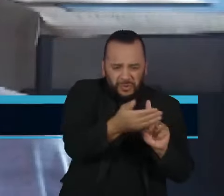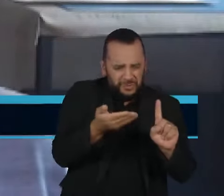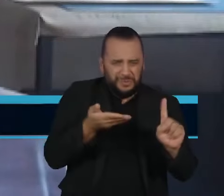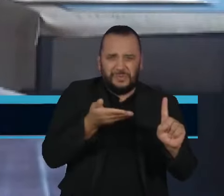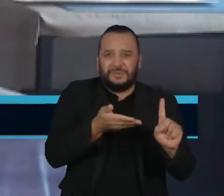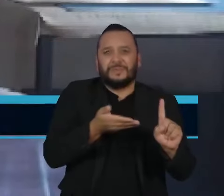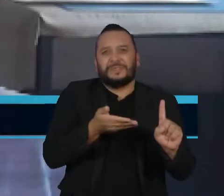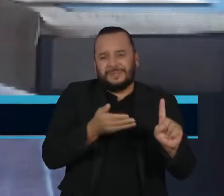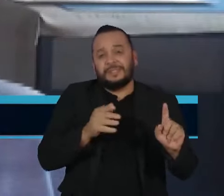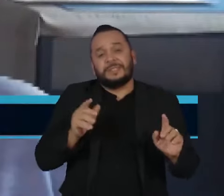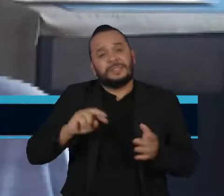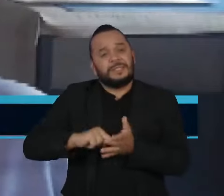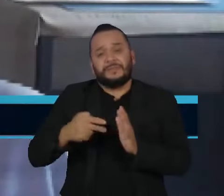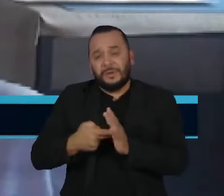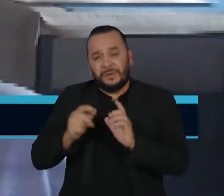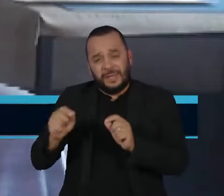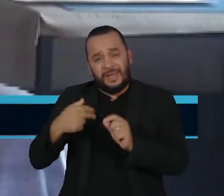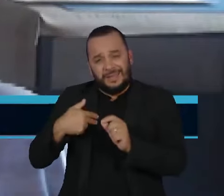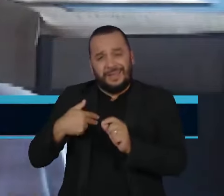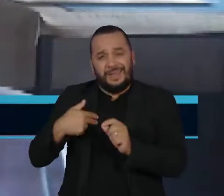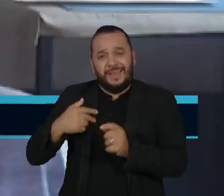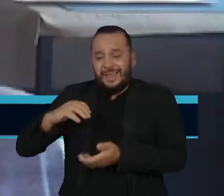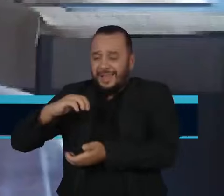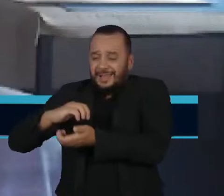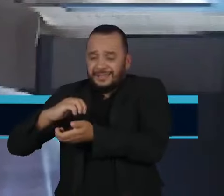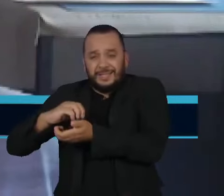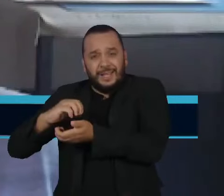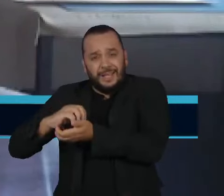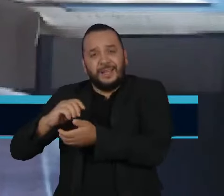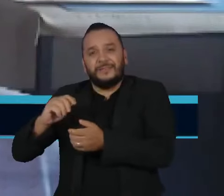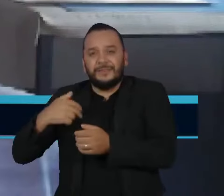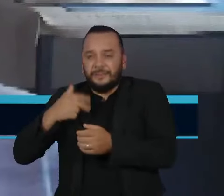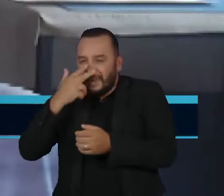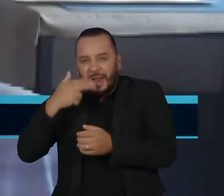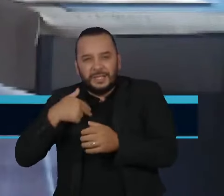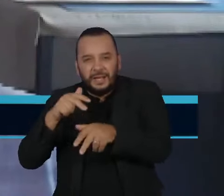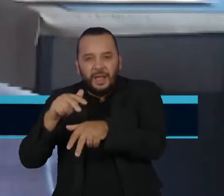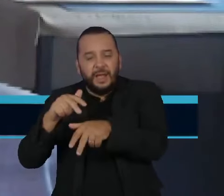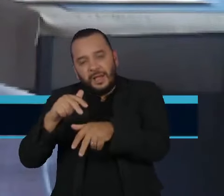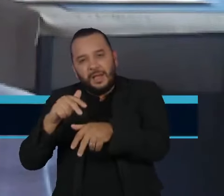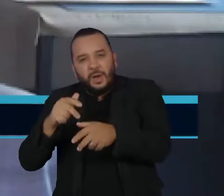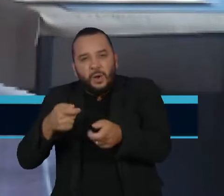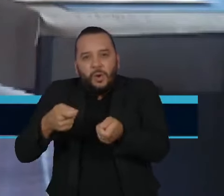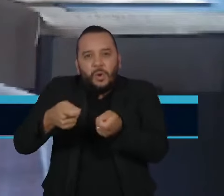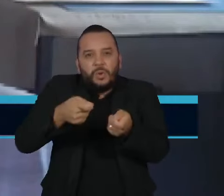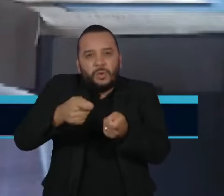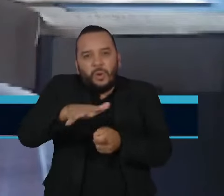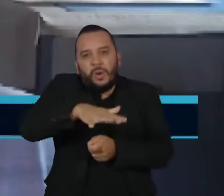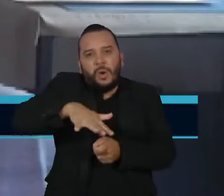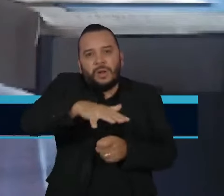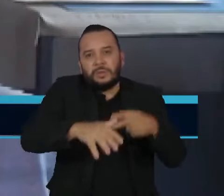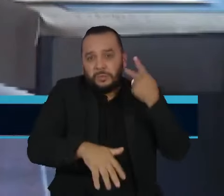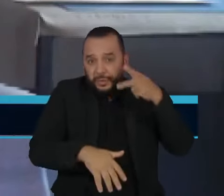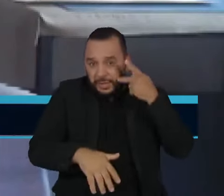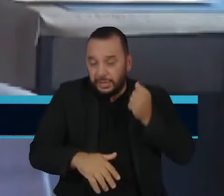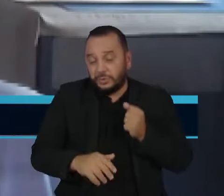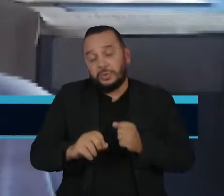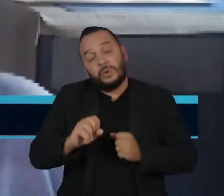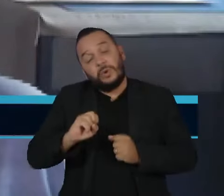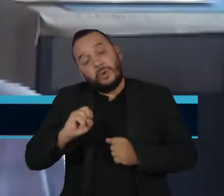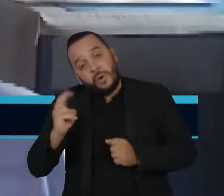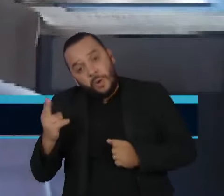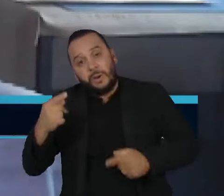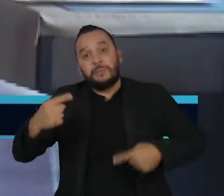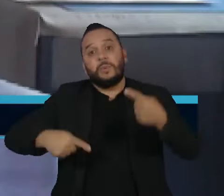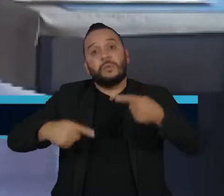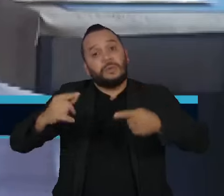os políticos e, por aí, sobre a política de modo geral. Então, isso é um problema que vai